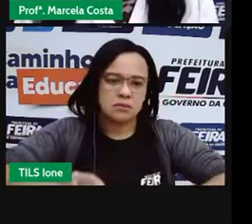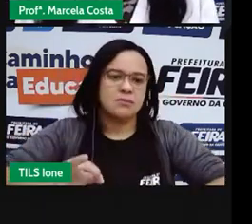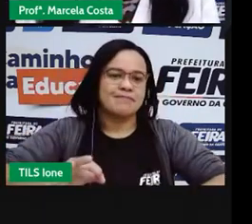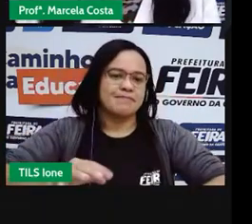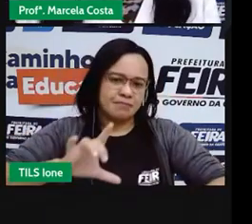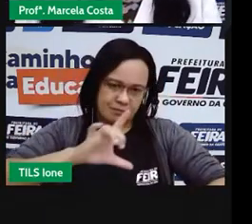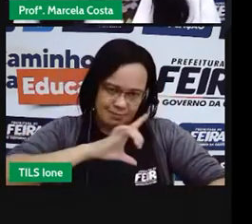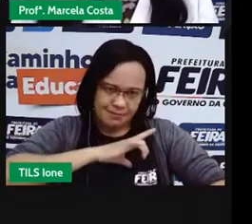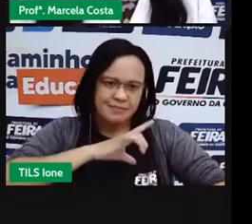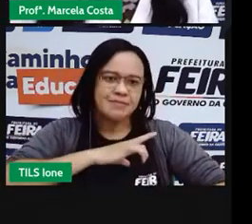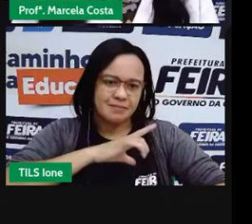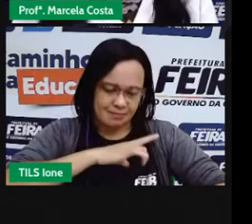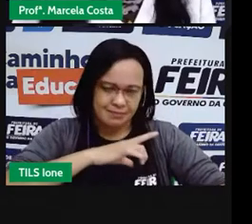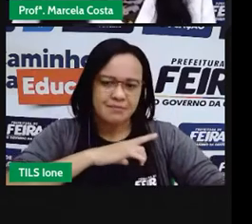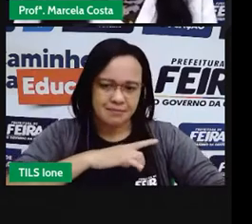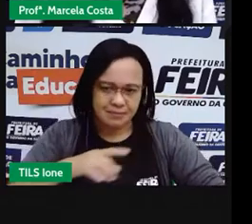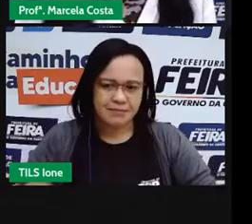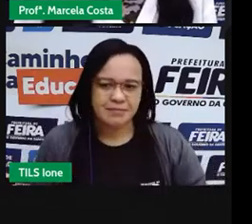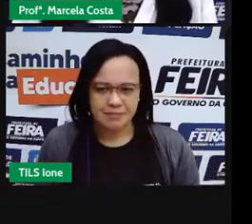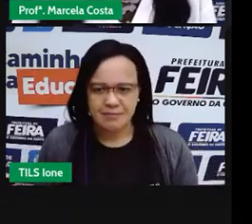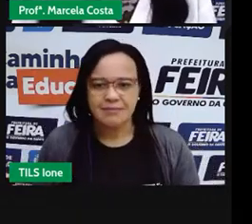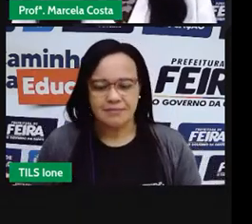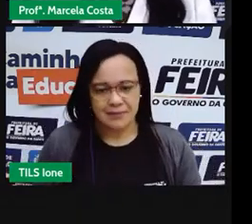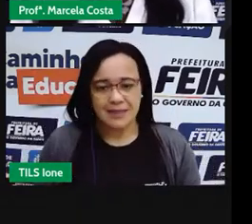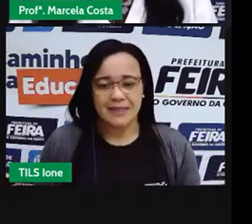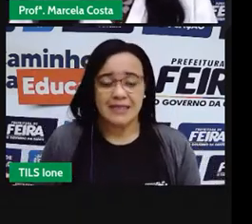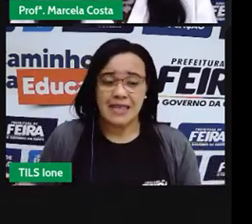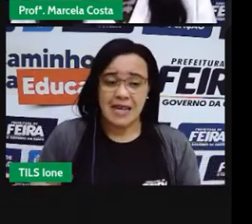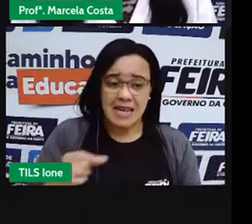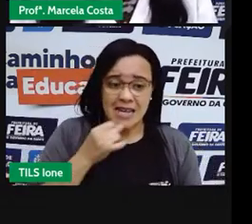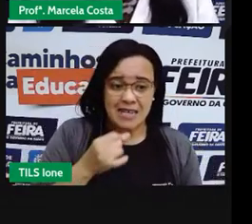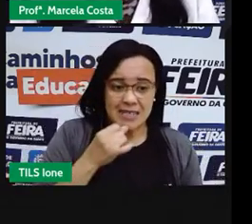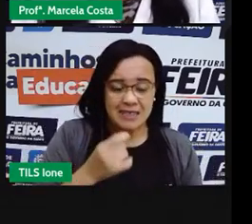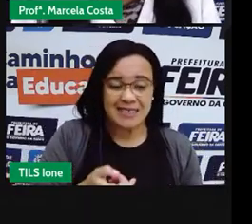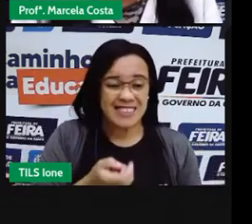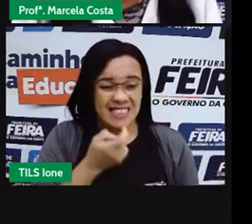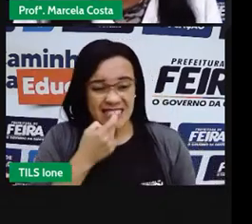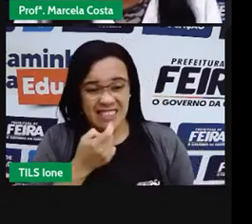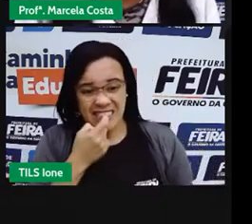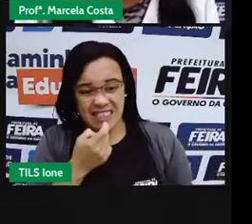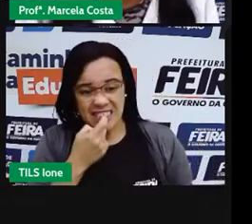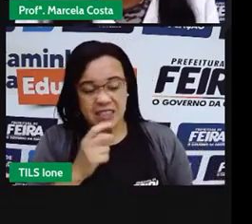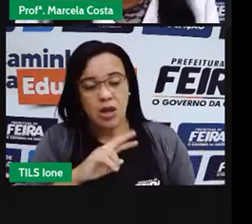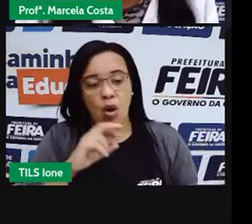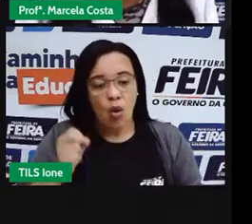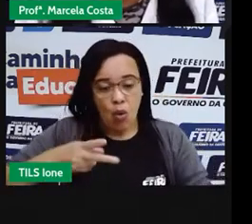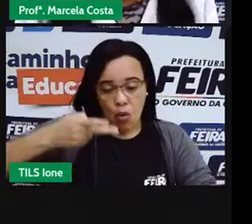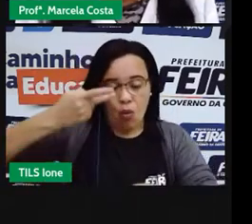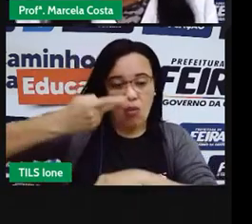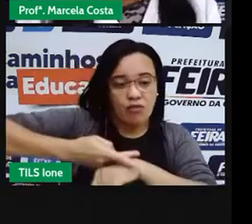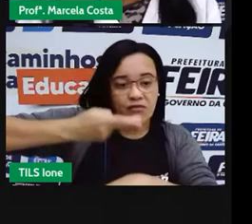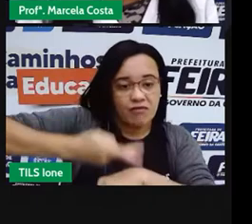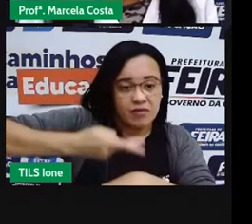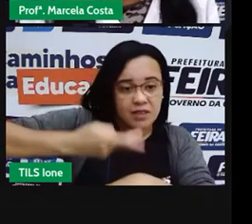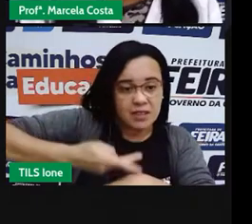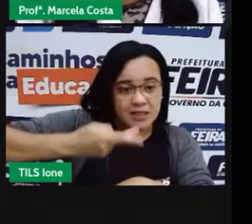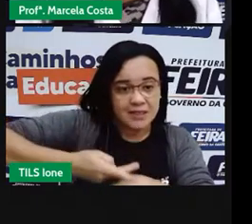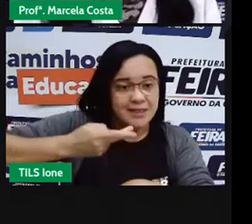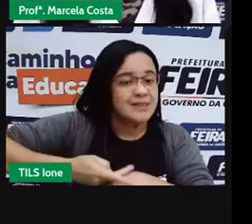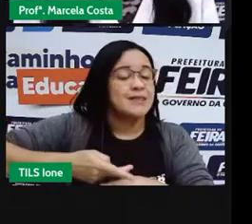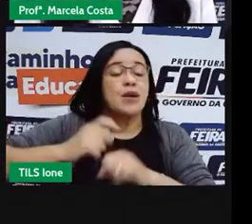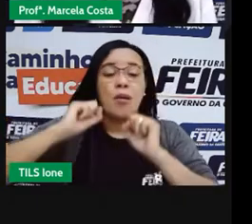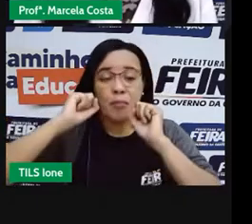lá em outras aulas, um plástico, um litro, um metal, eles podem ser reutilizados na produção